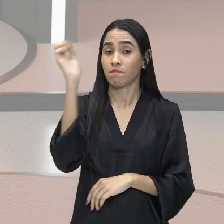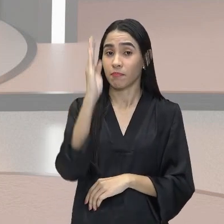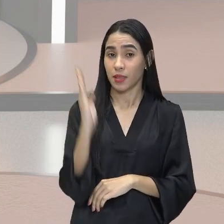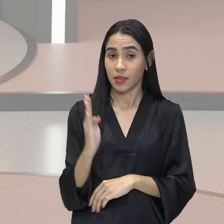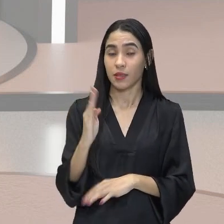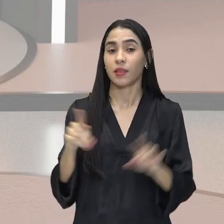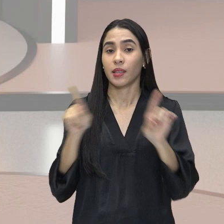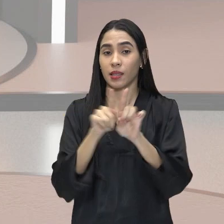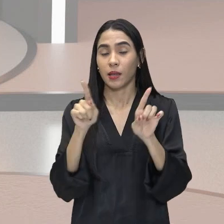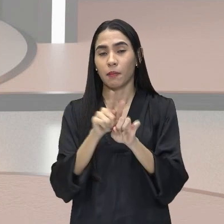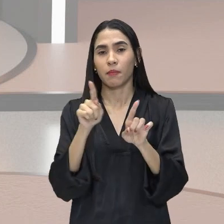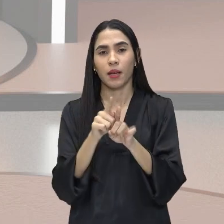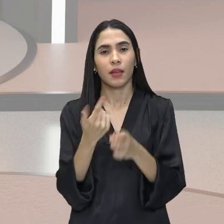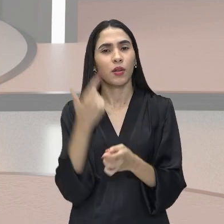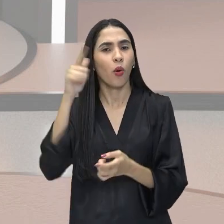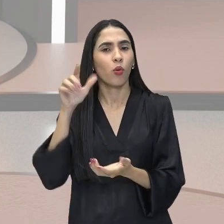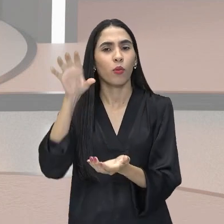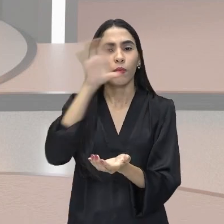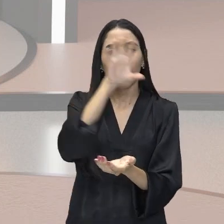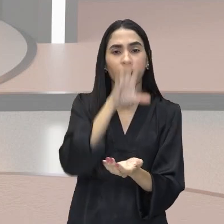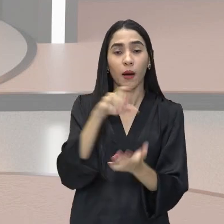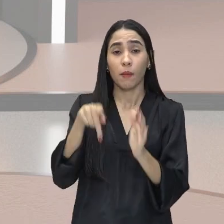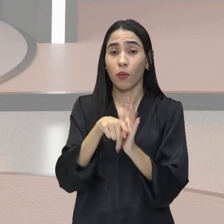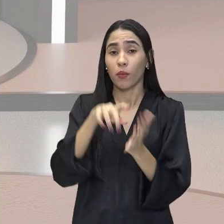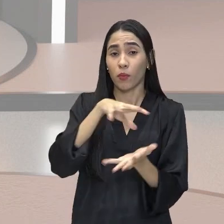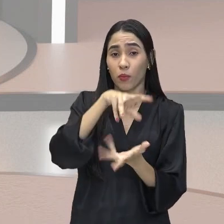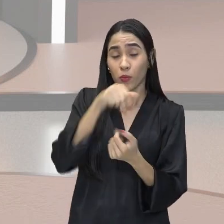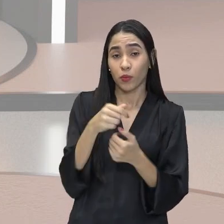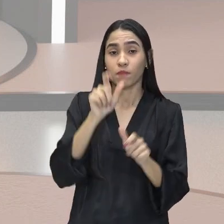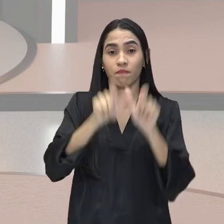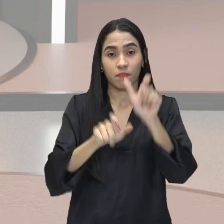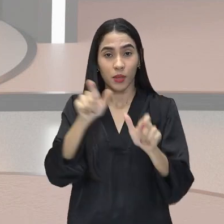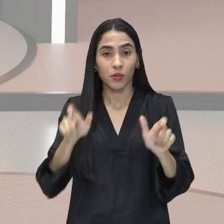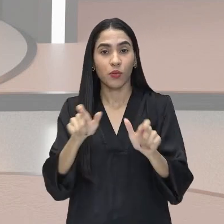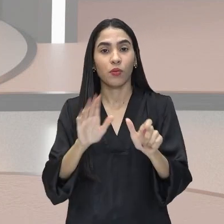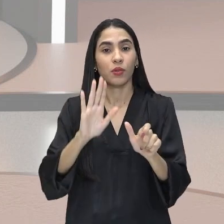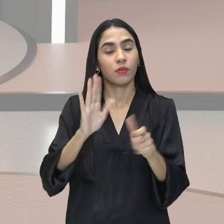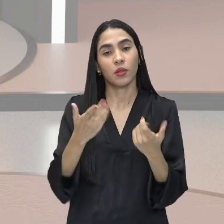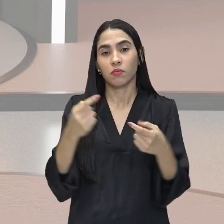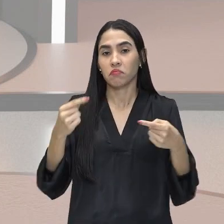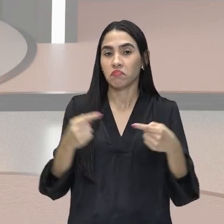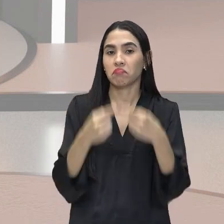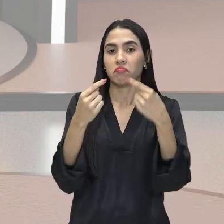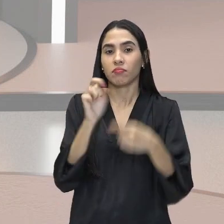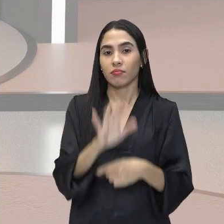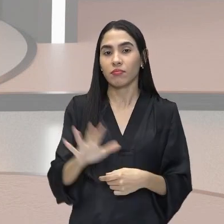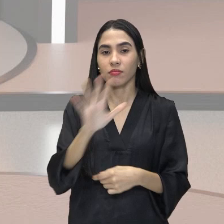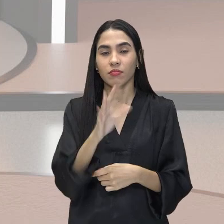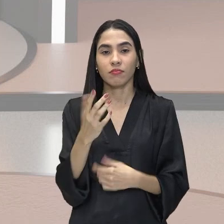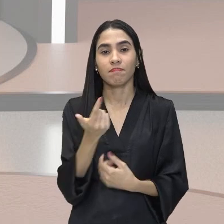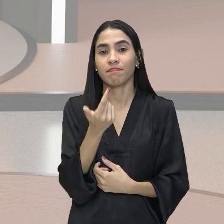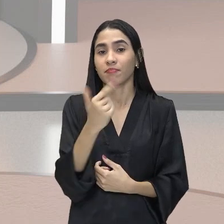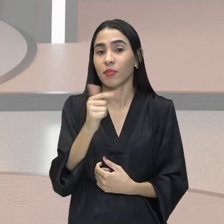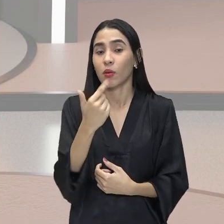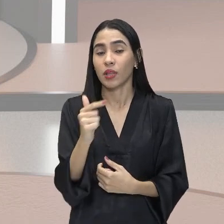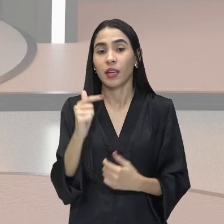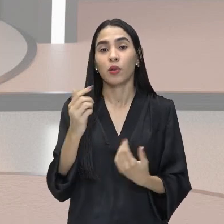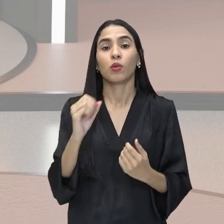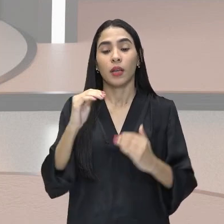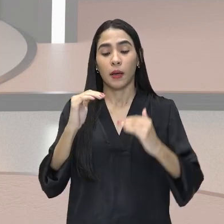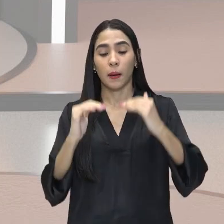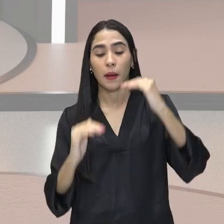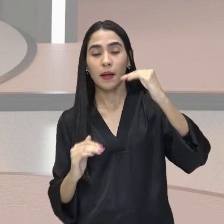e também em muitos lugares do mundo. Essas pessoas, de acordo com essa ilustração, não têm peso na